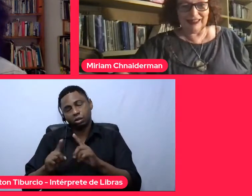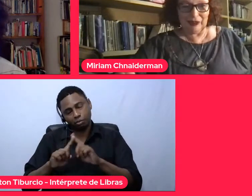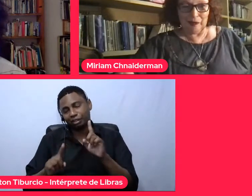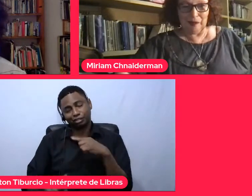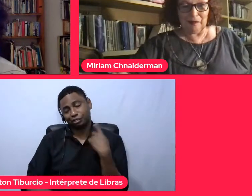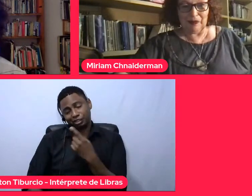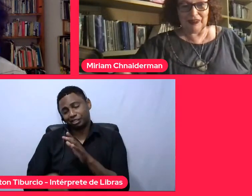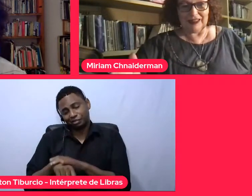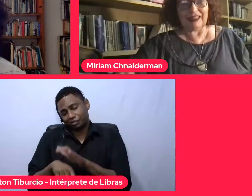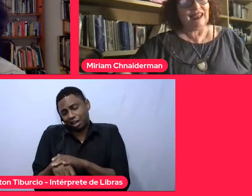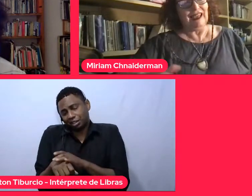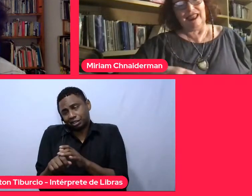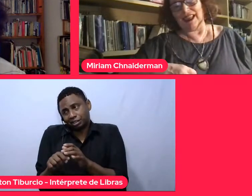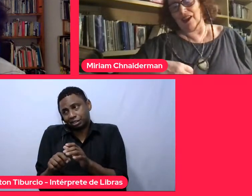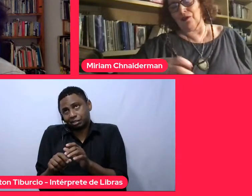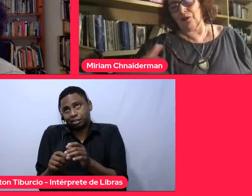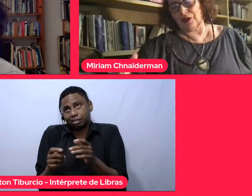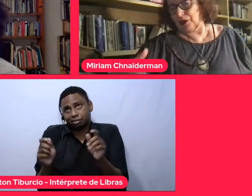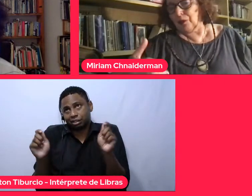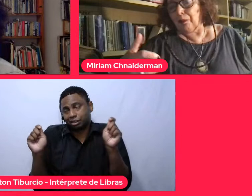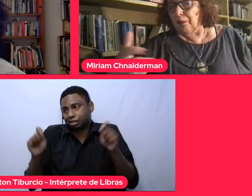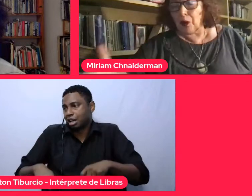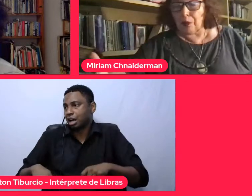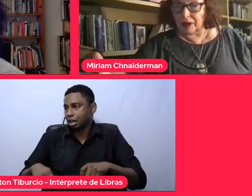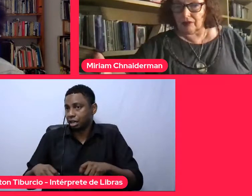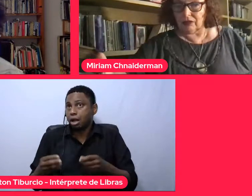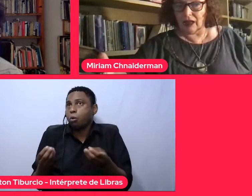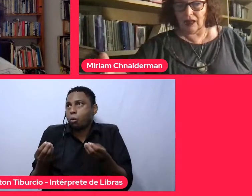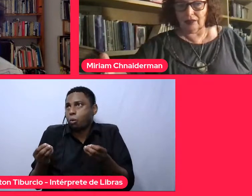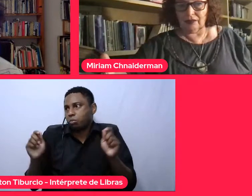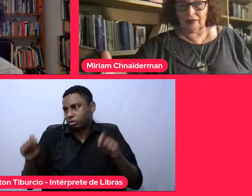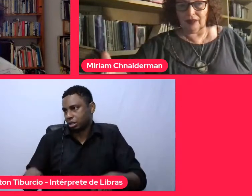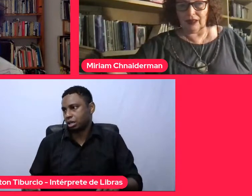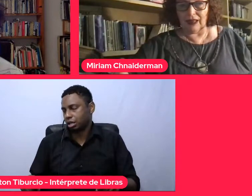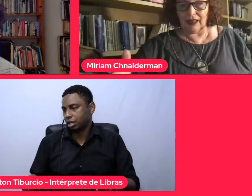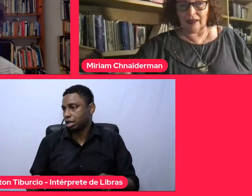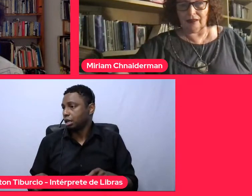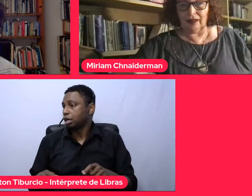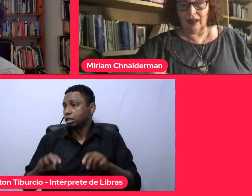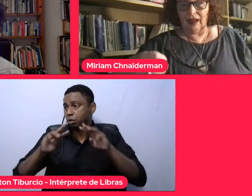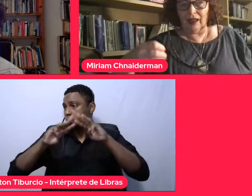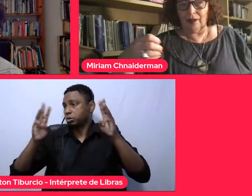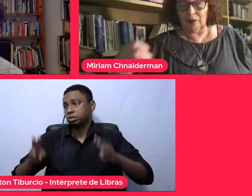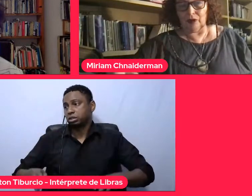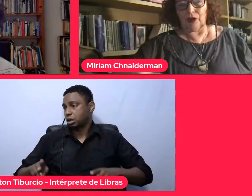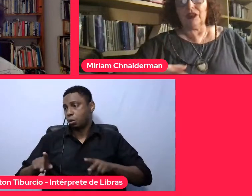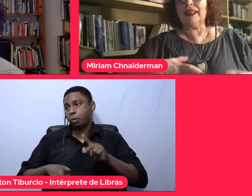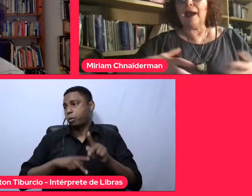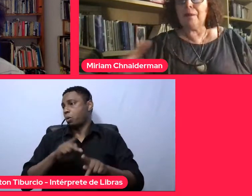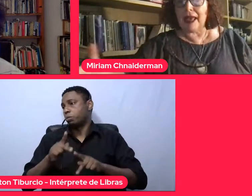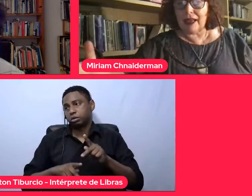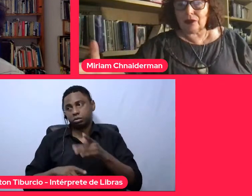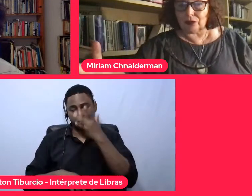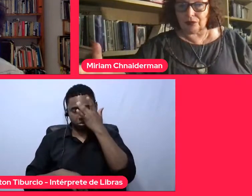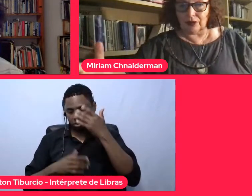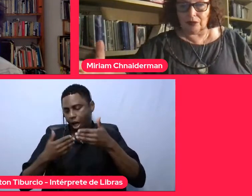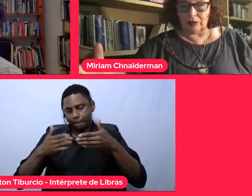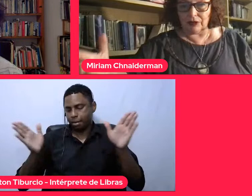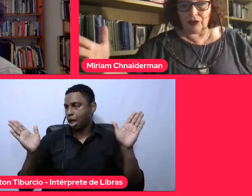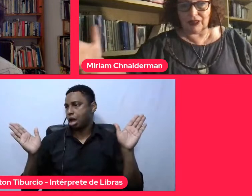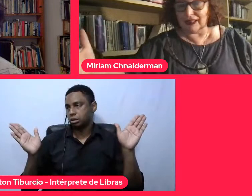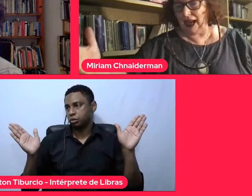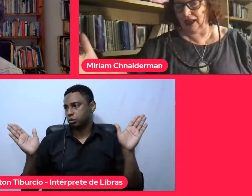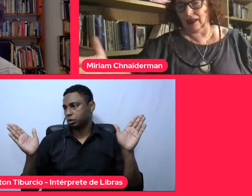pode e como pode, e é um museu público, é um museu que está aberto,